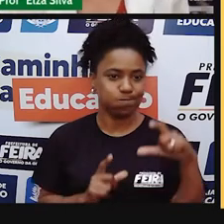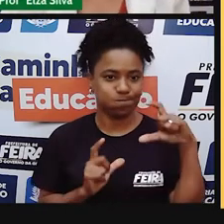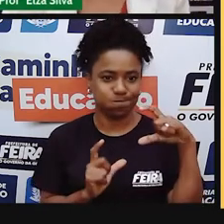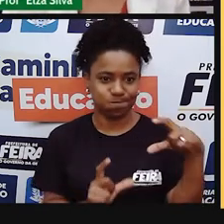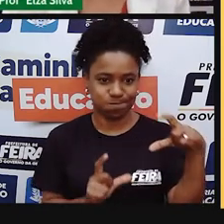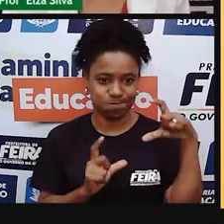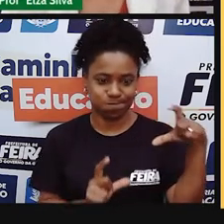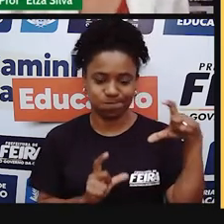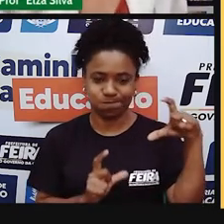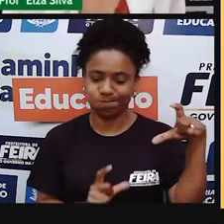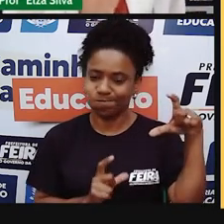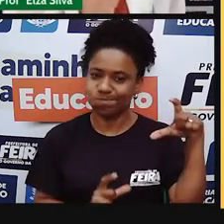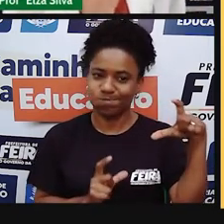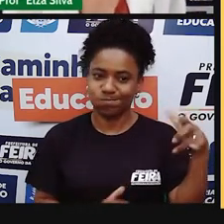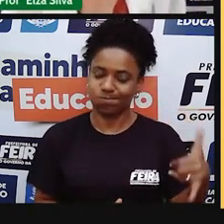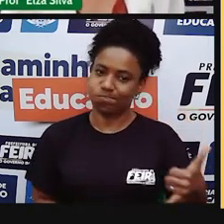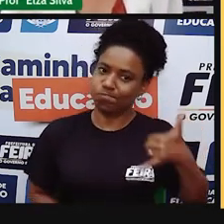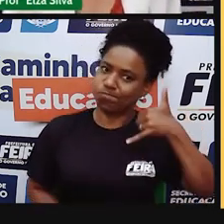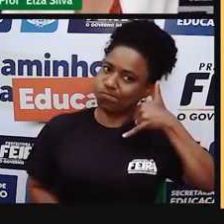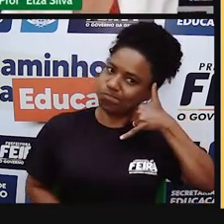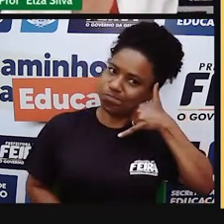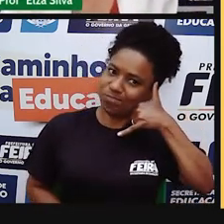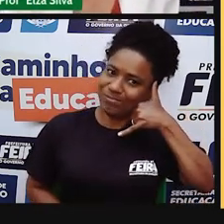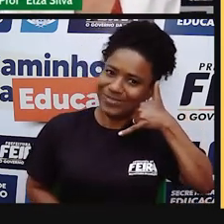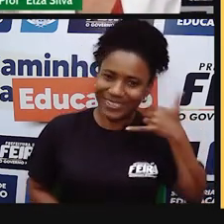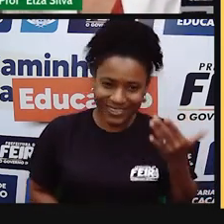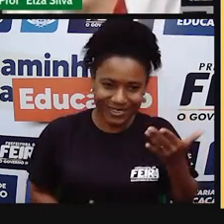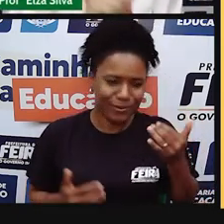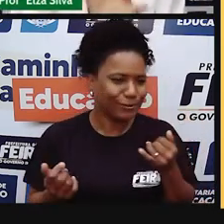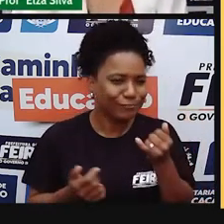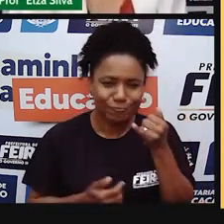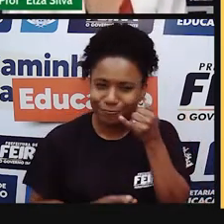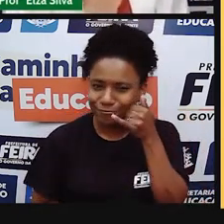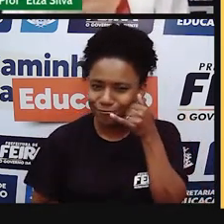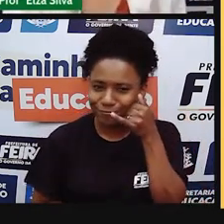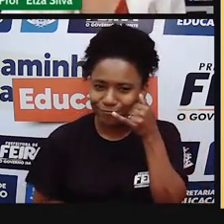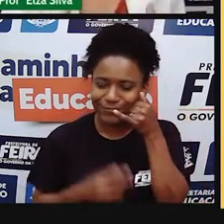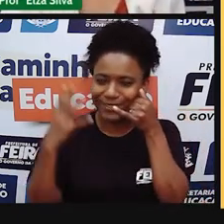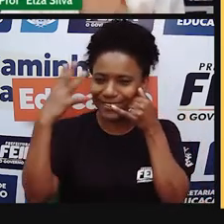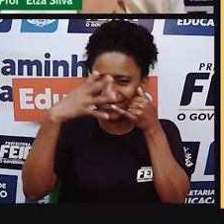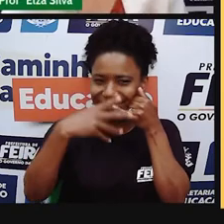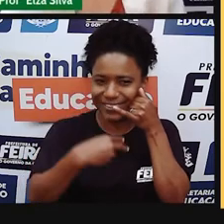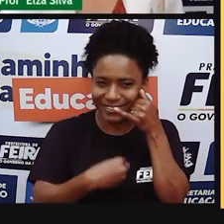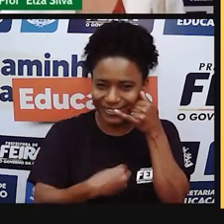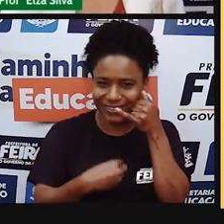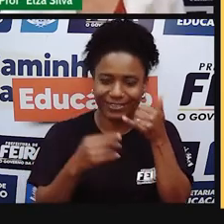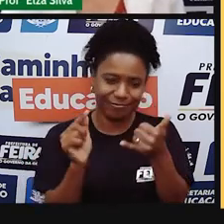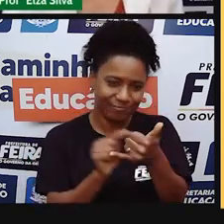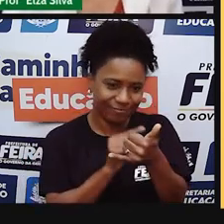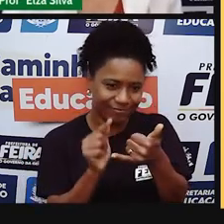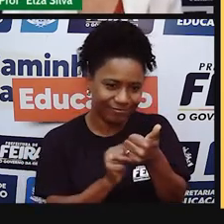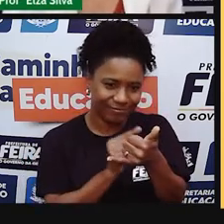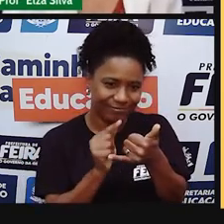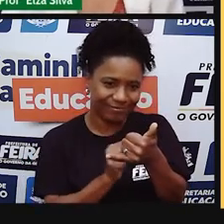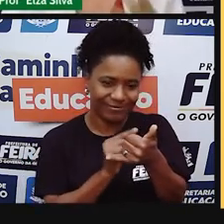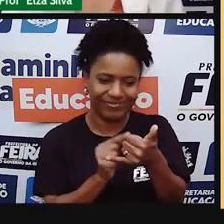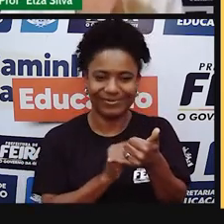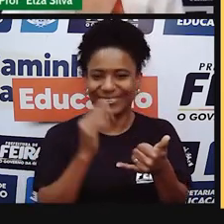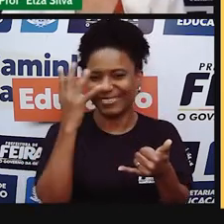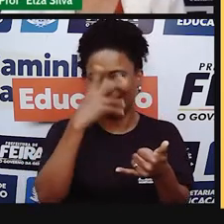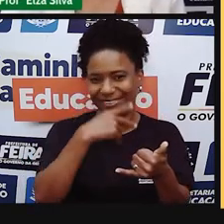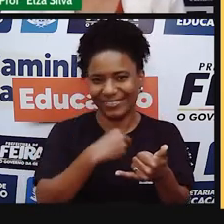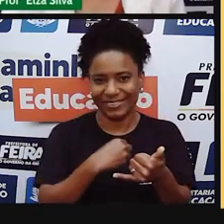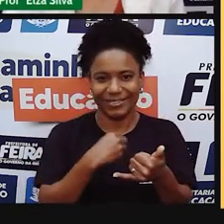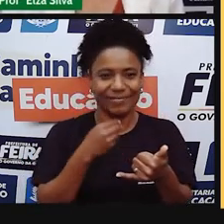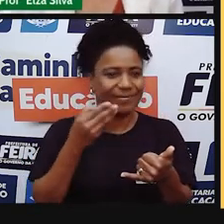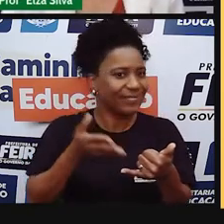tijolão. E hoje é esse aparelho maravilhoso, bonito, cheio de funções, né, que a gente,